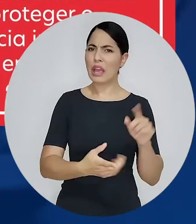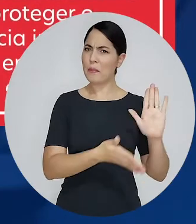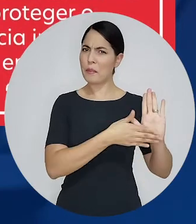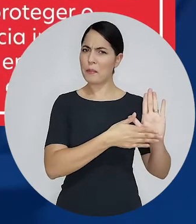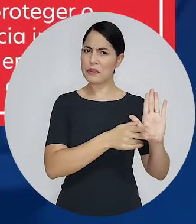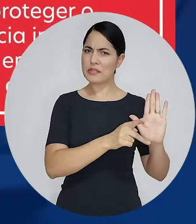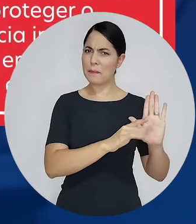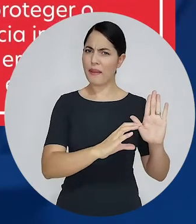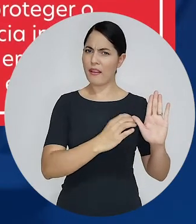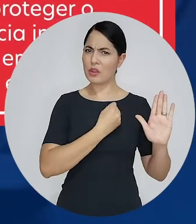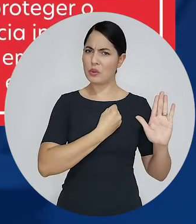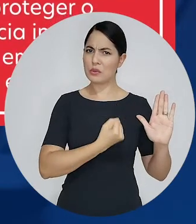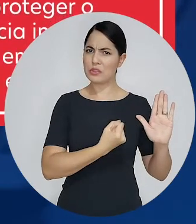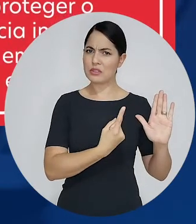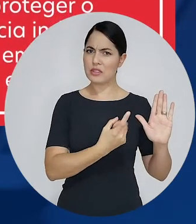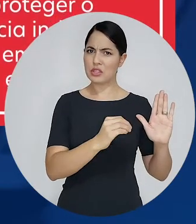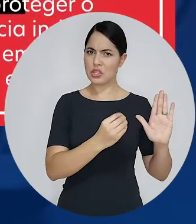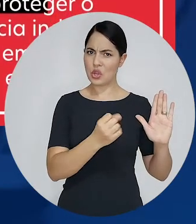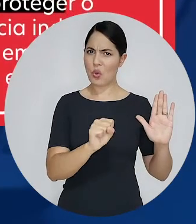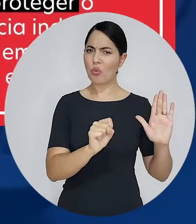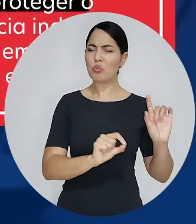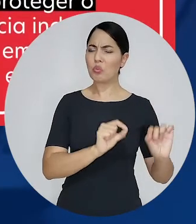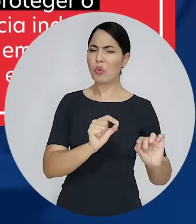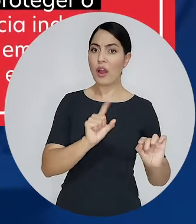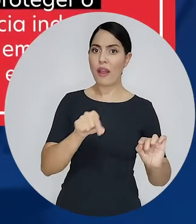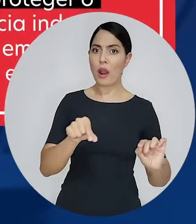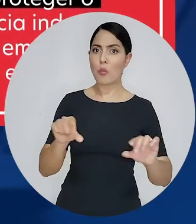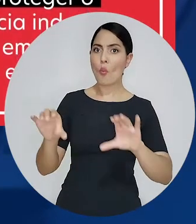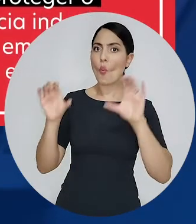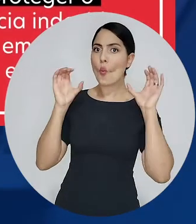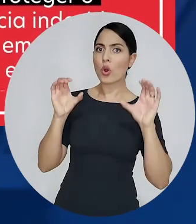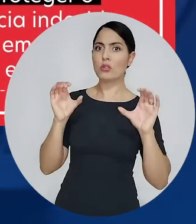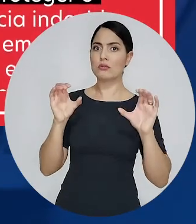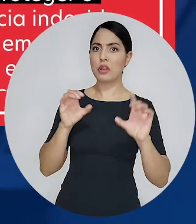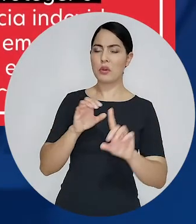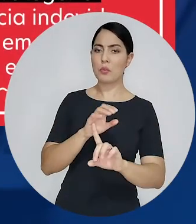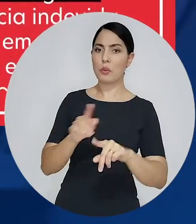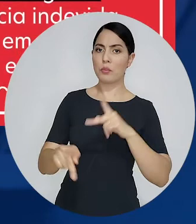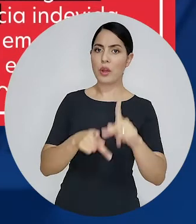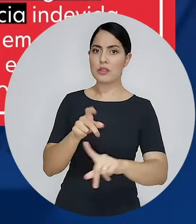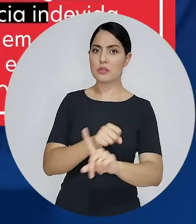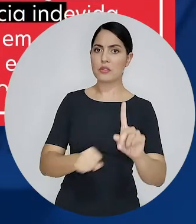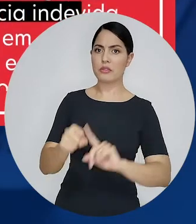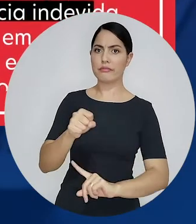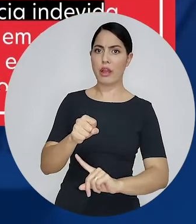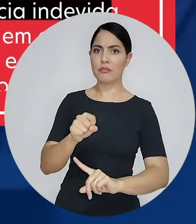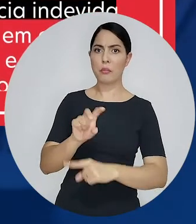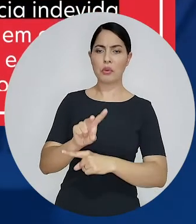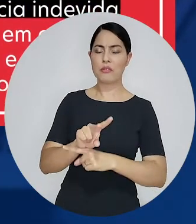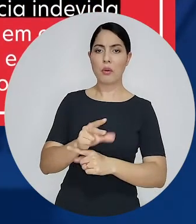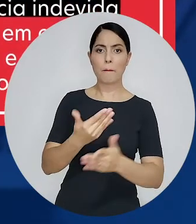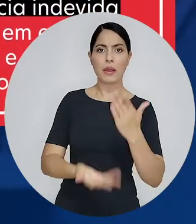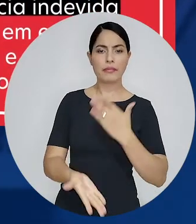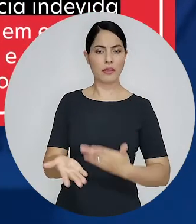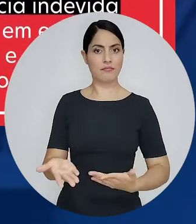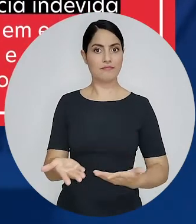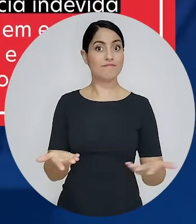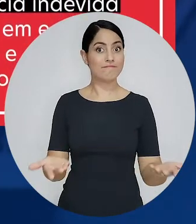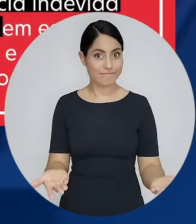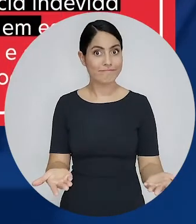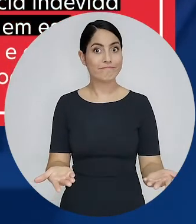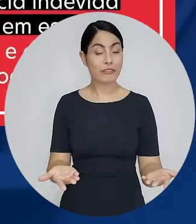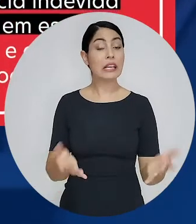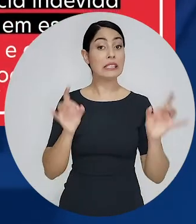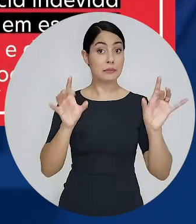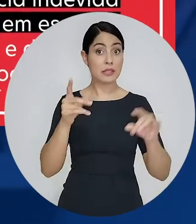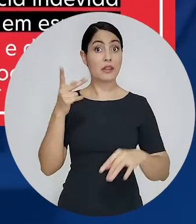era uma tentativa de calar a advocacia e desproteger o cidadão era uma interferência indevida nos conselhos profissionais